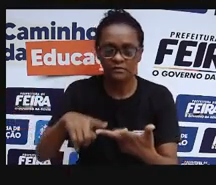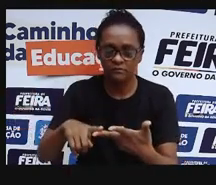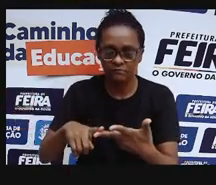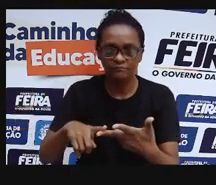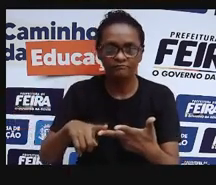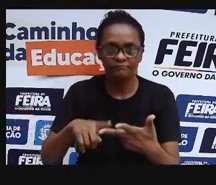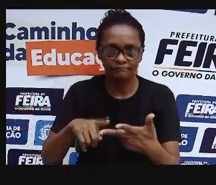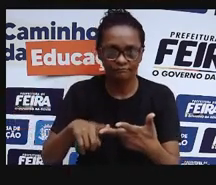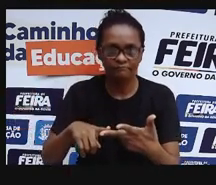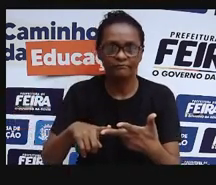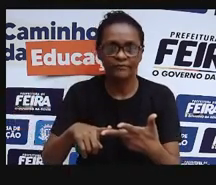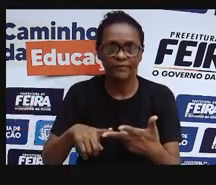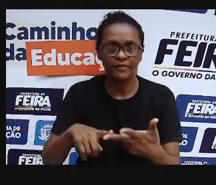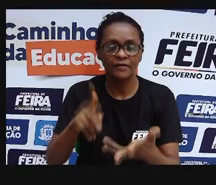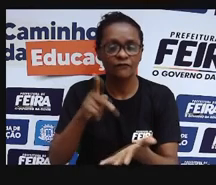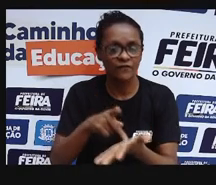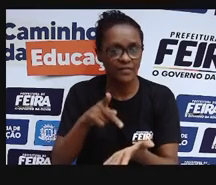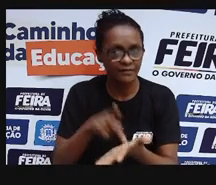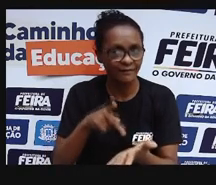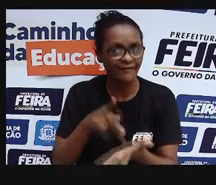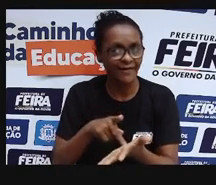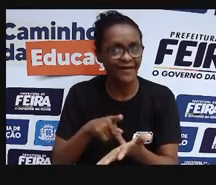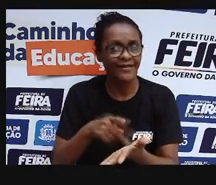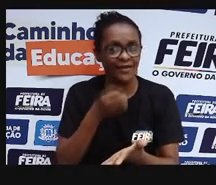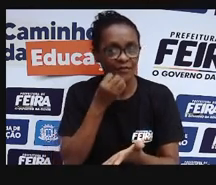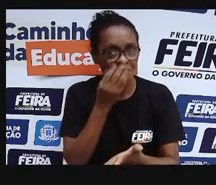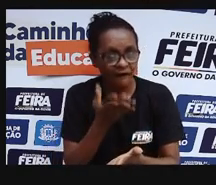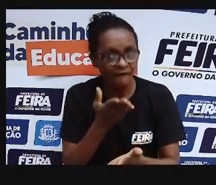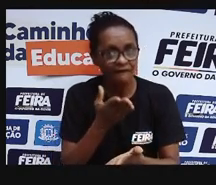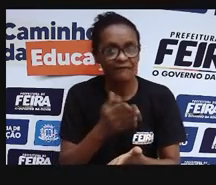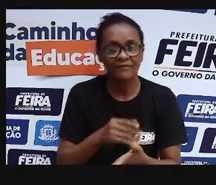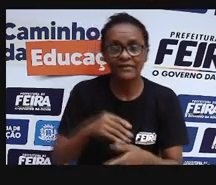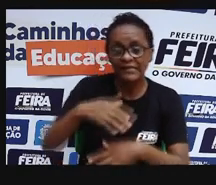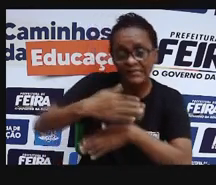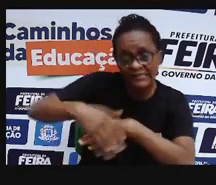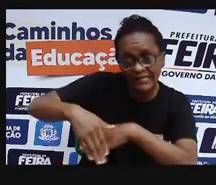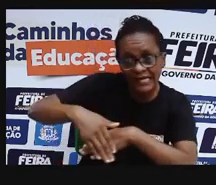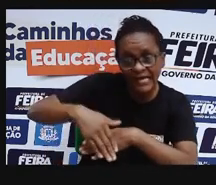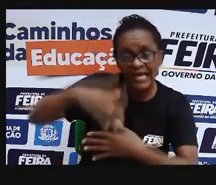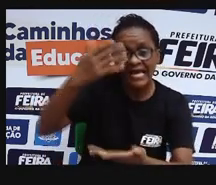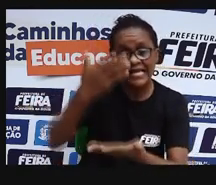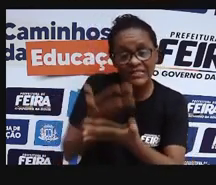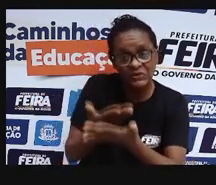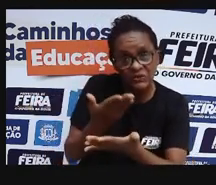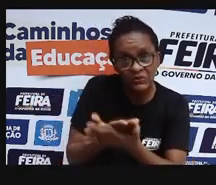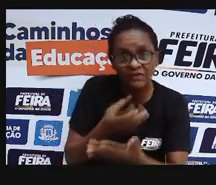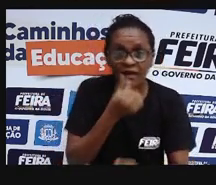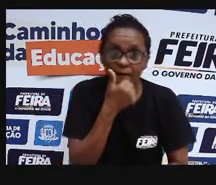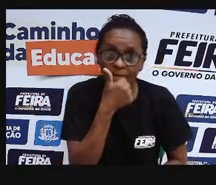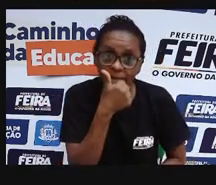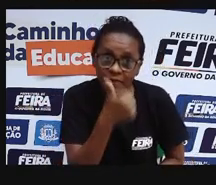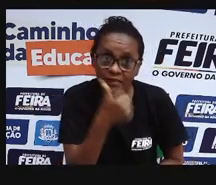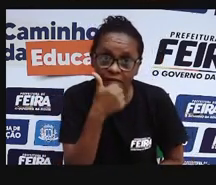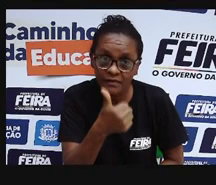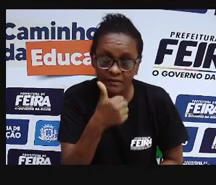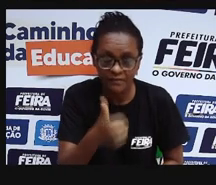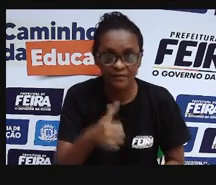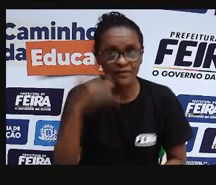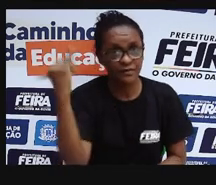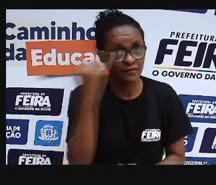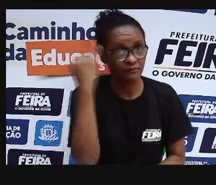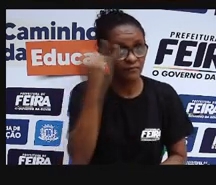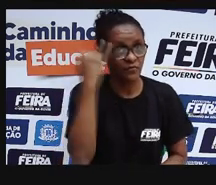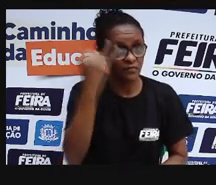verdadeiras, confiáveis, sobre saúde é importante. Então, o aspecto da educação é